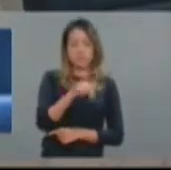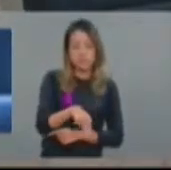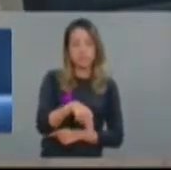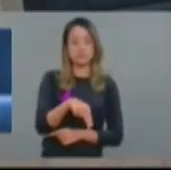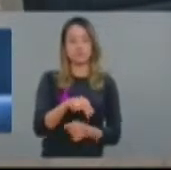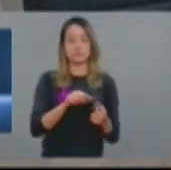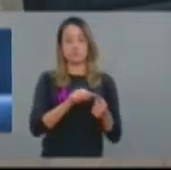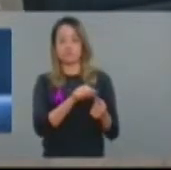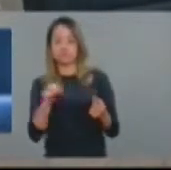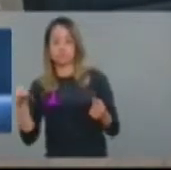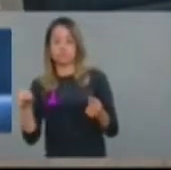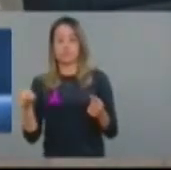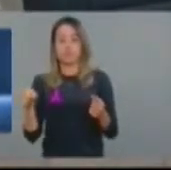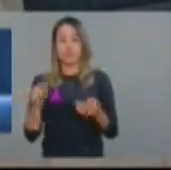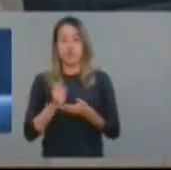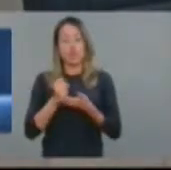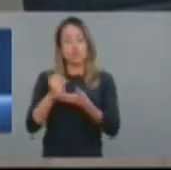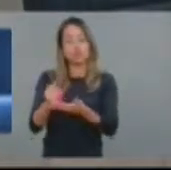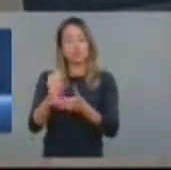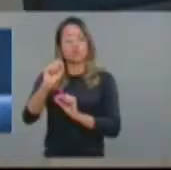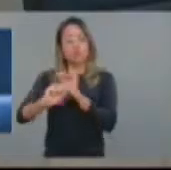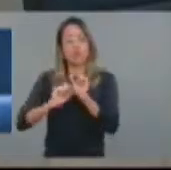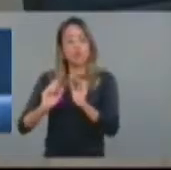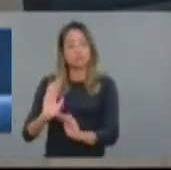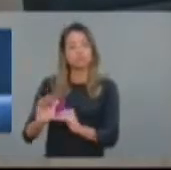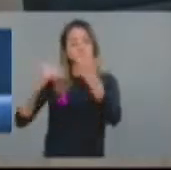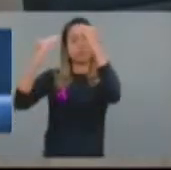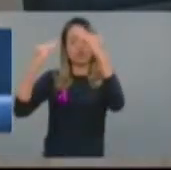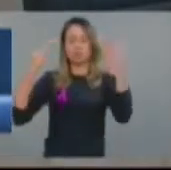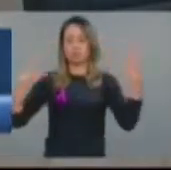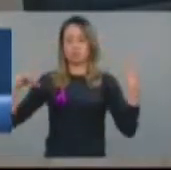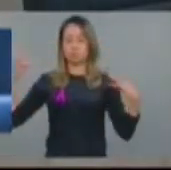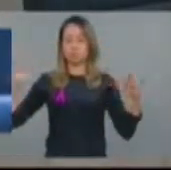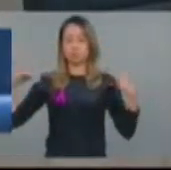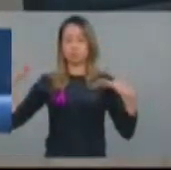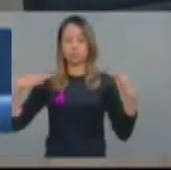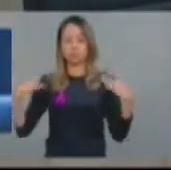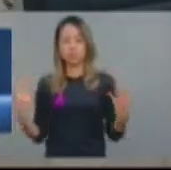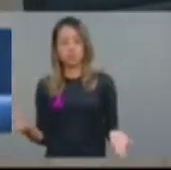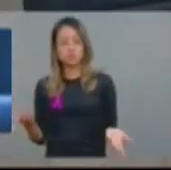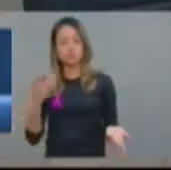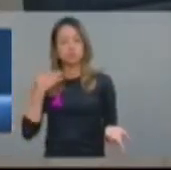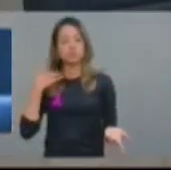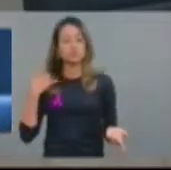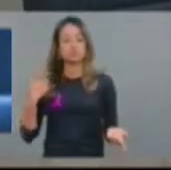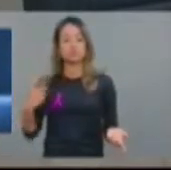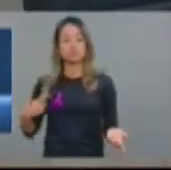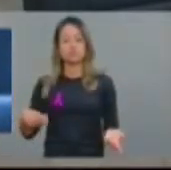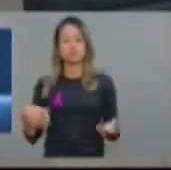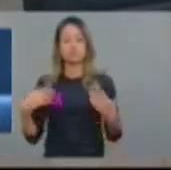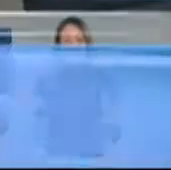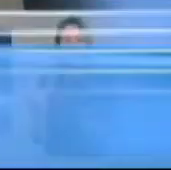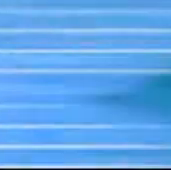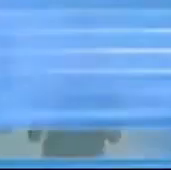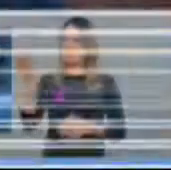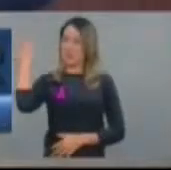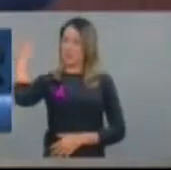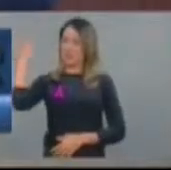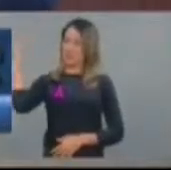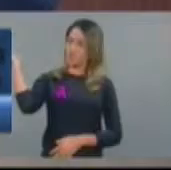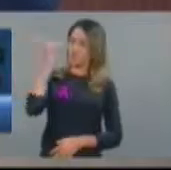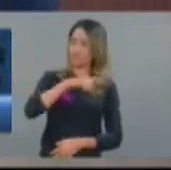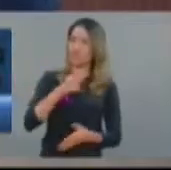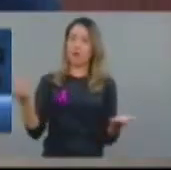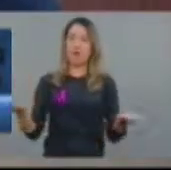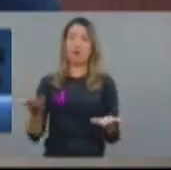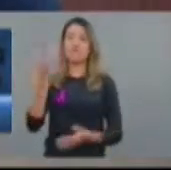pensamento do senhor e ajudou muito a desenvolver o turismo naquela região. Como é que está essa situação hoje? Há já visto que há uns dois anos que eu não vou por lá. Mas